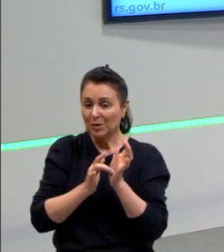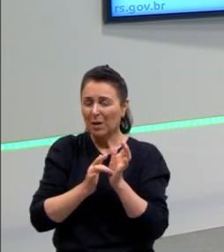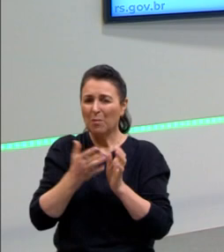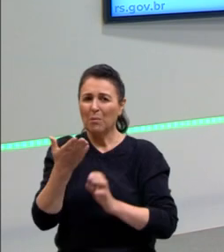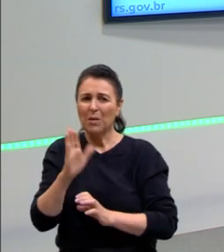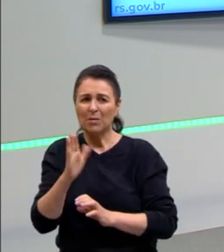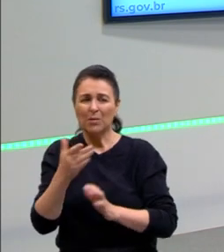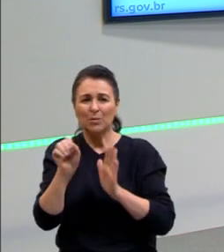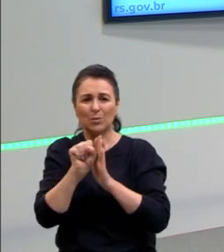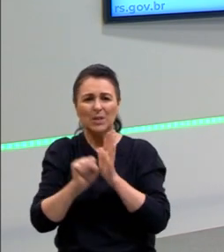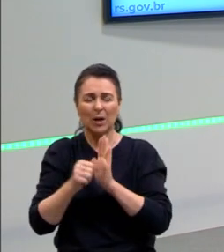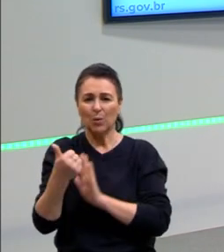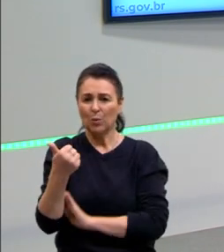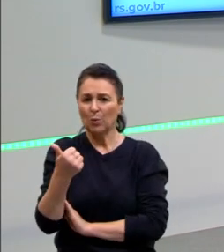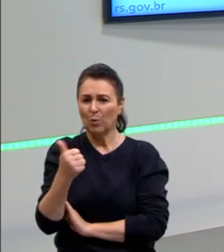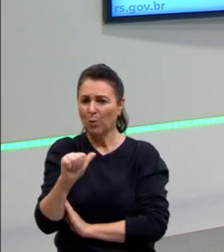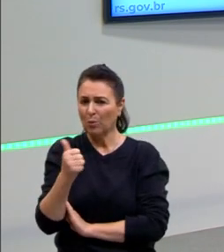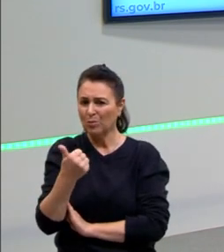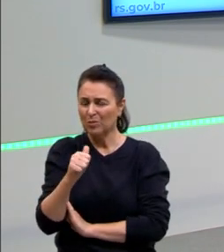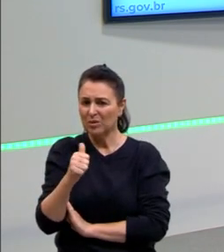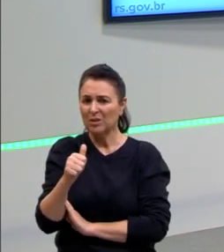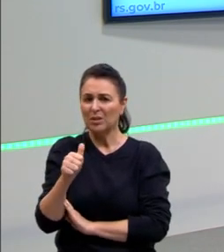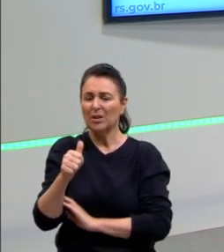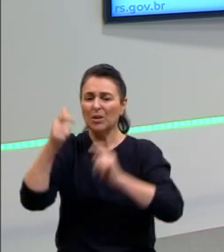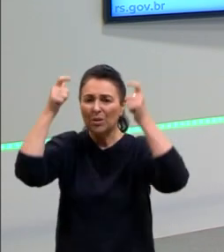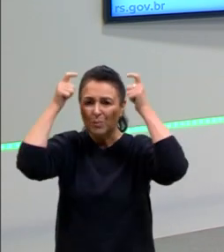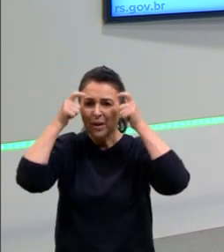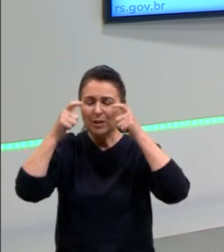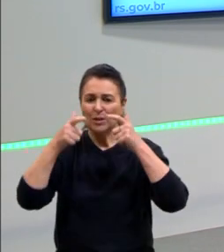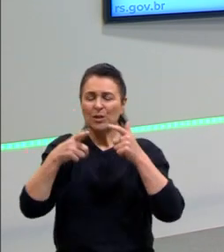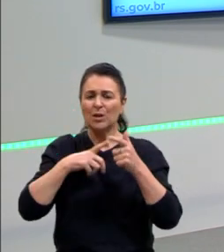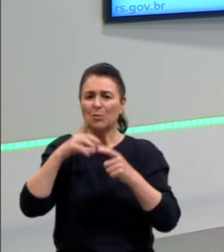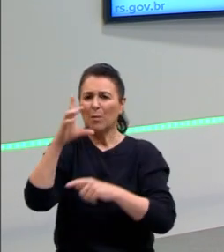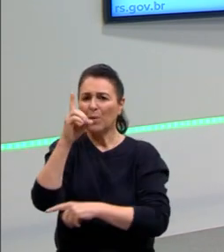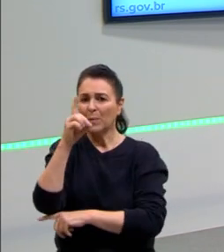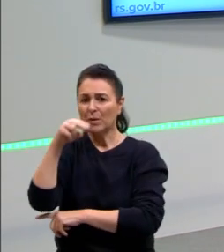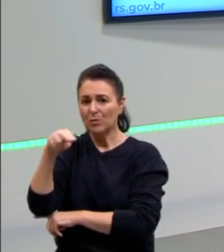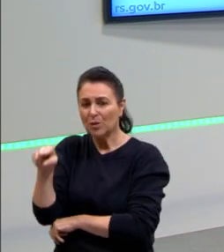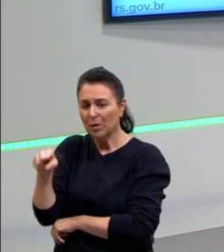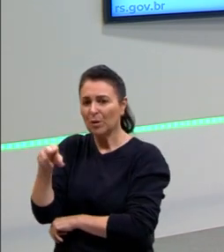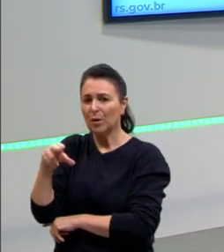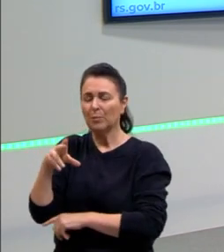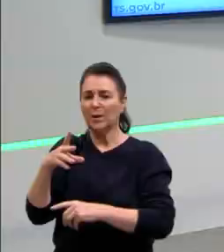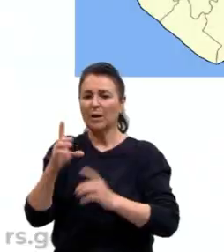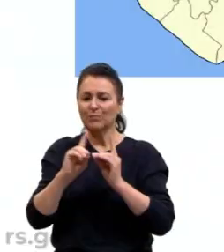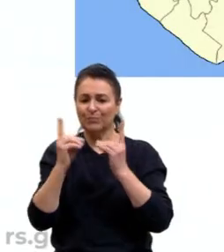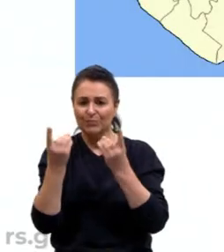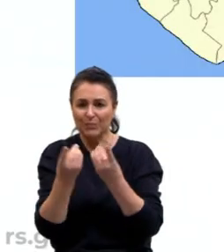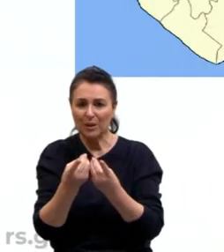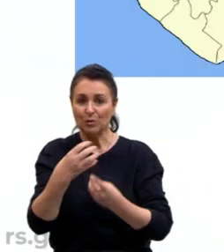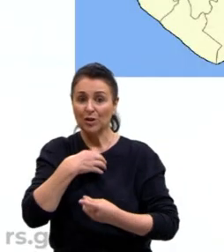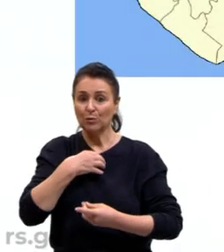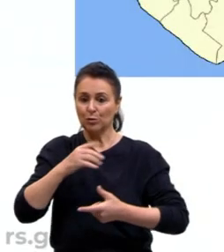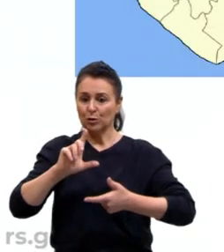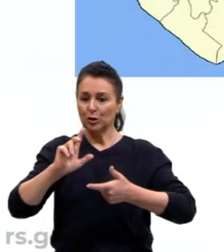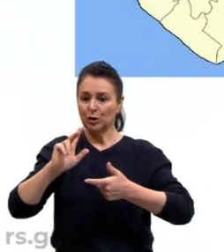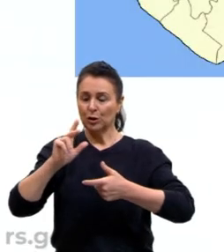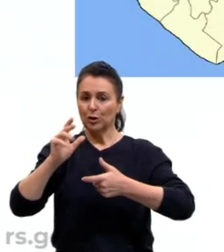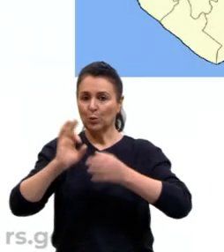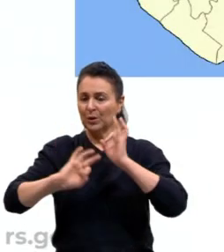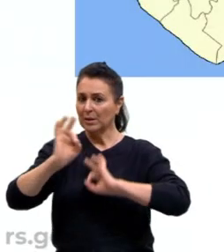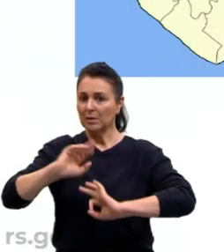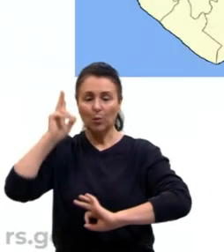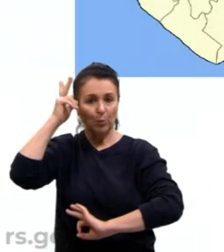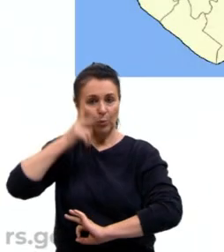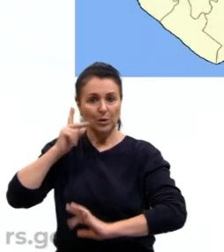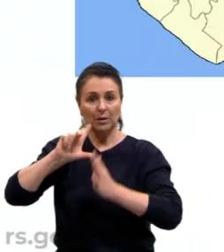XI. E ele era um império que tinha também suas próprias dinâmicas, sua própria forma de organização política. Depois, quando o Império